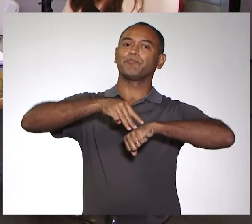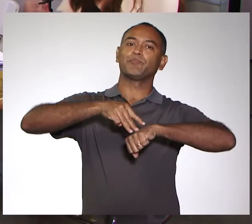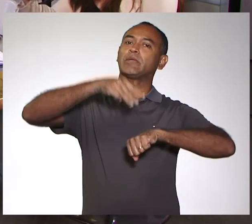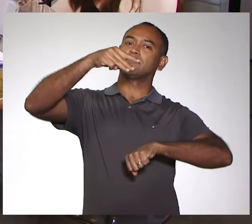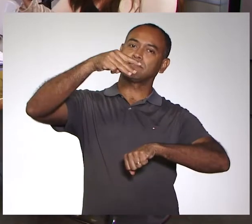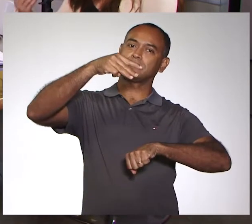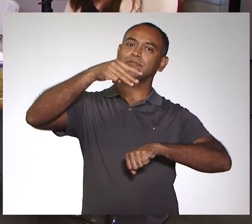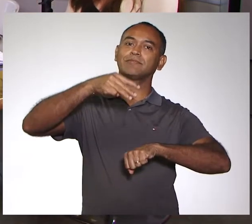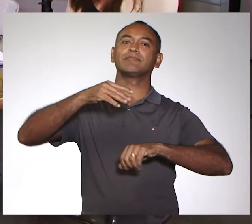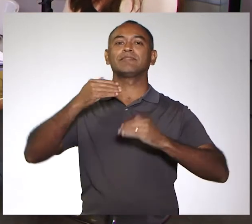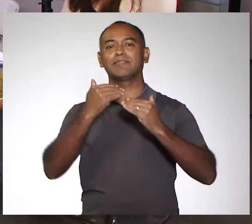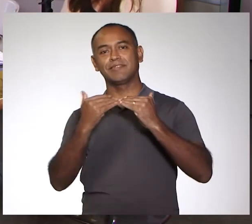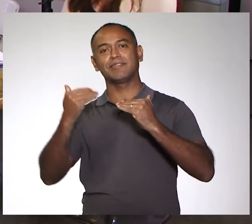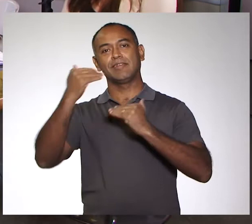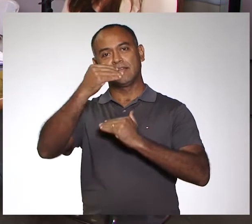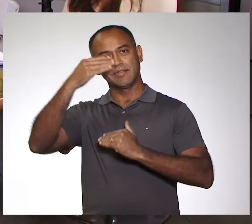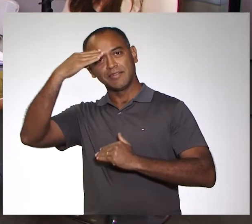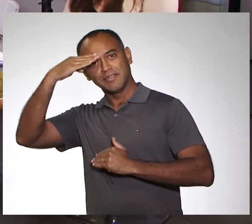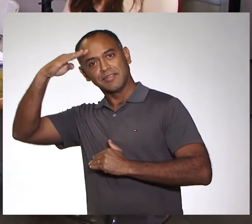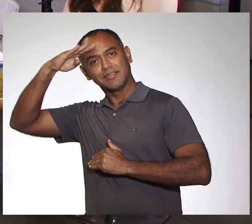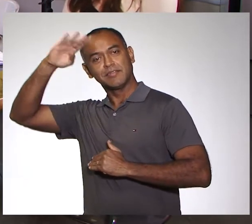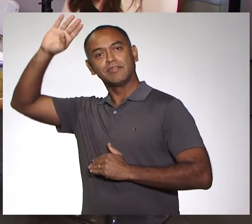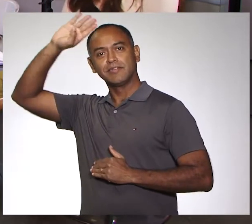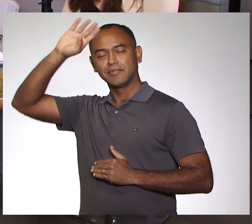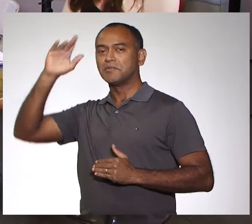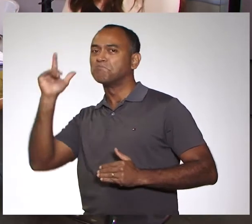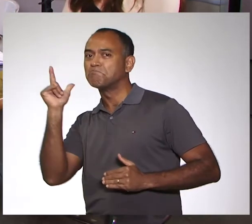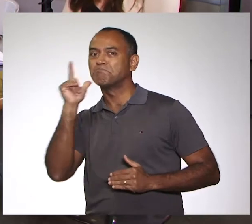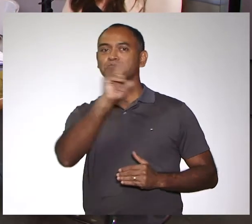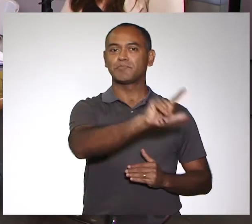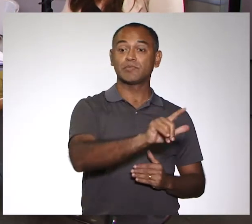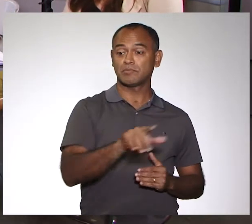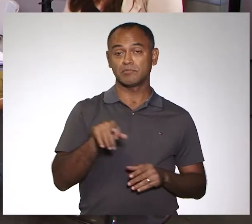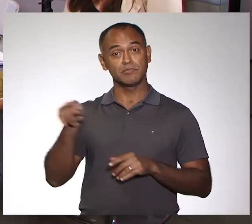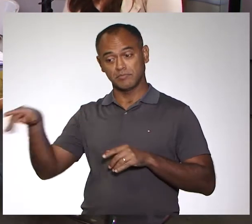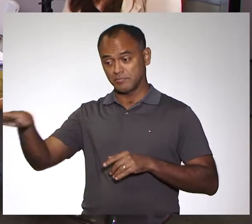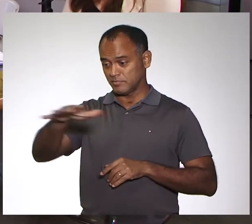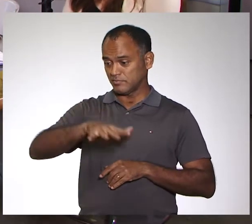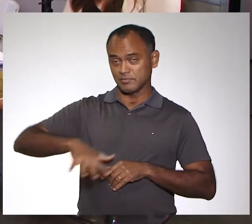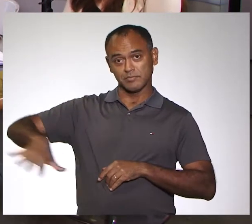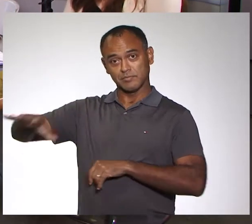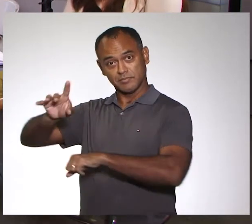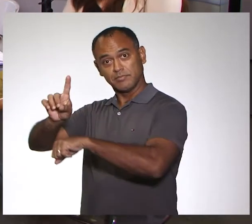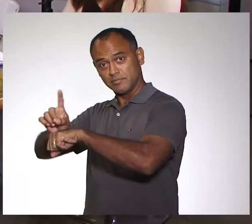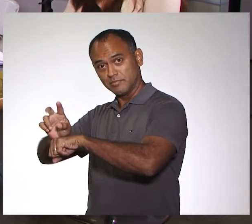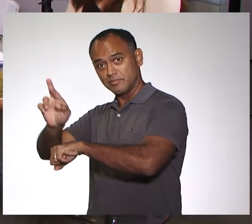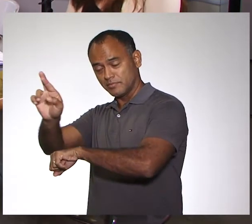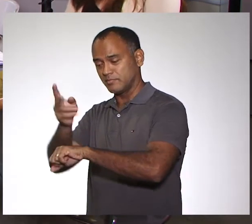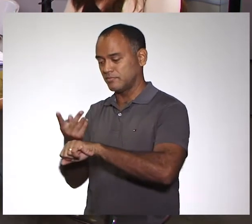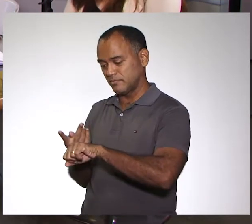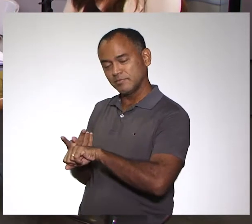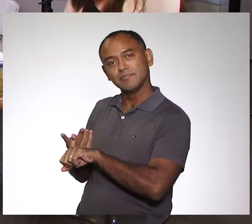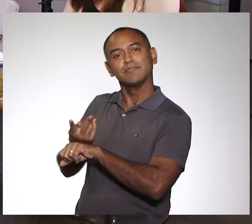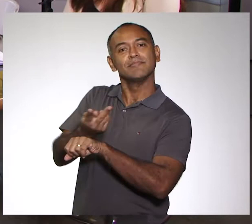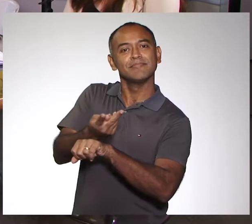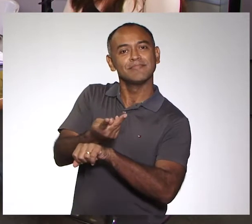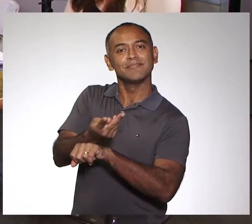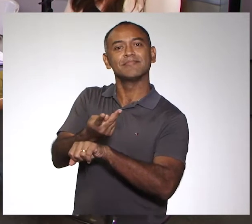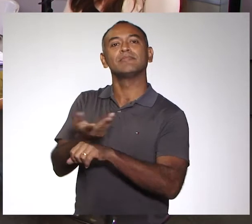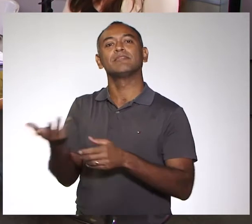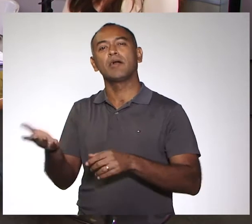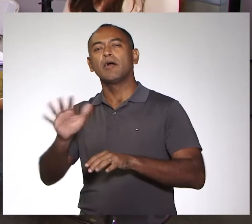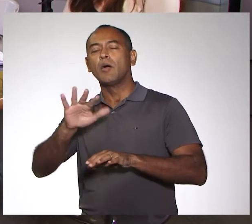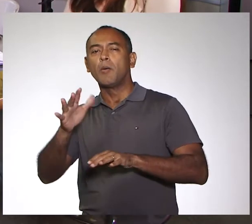comentou, nível acadêmico, com esses doutores, que busca, principalmente,